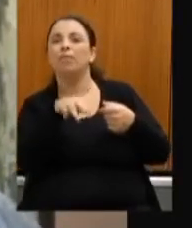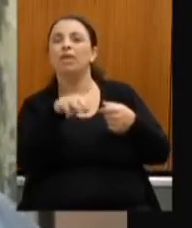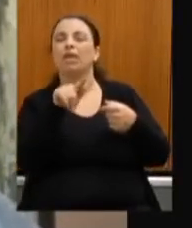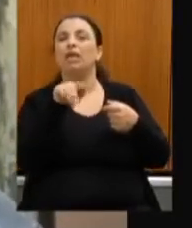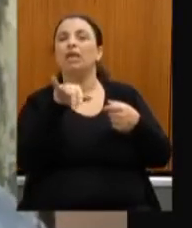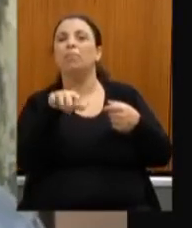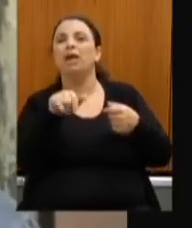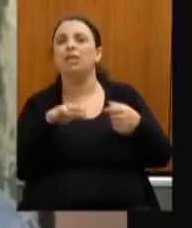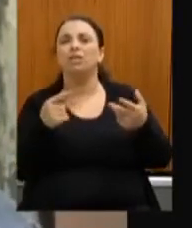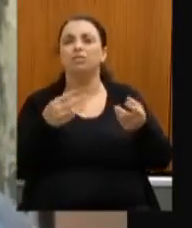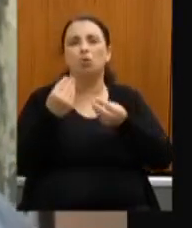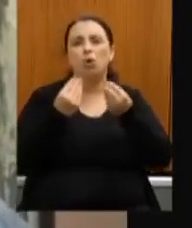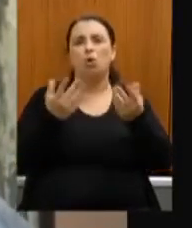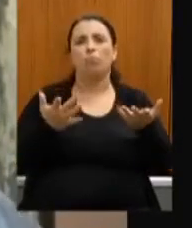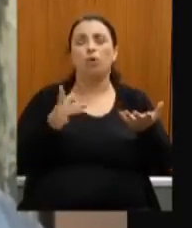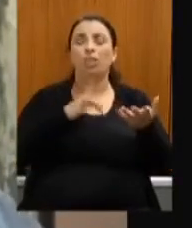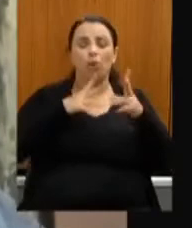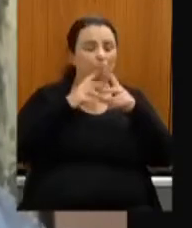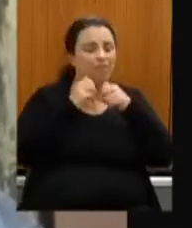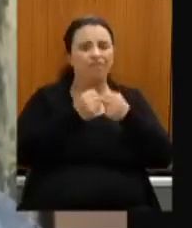pessoas do Brasil todo